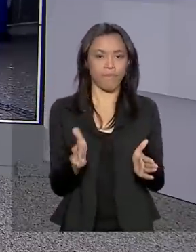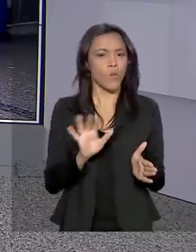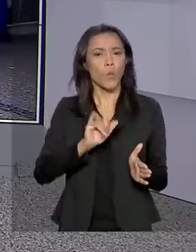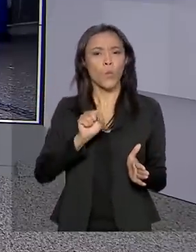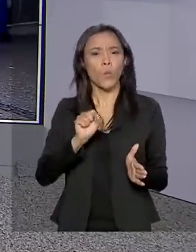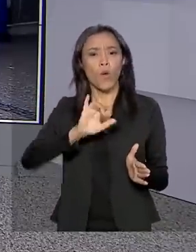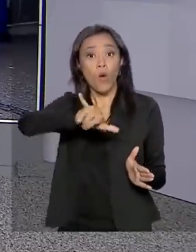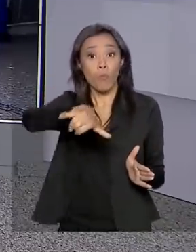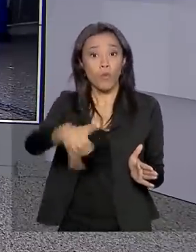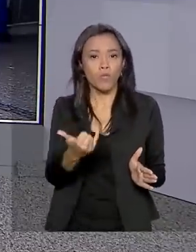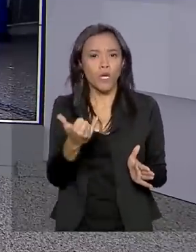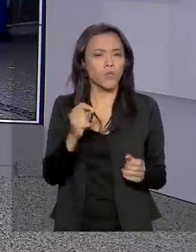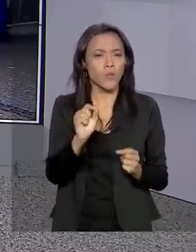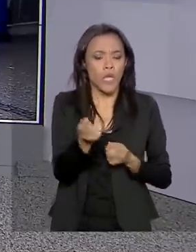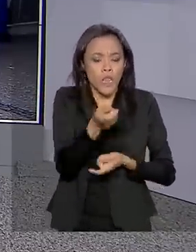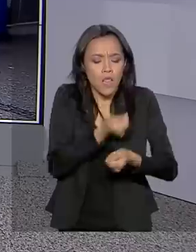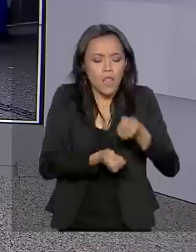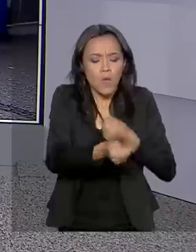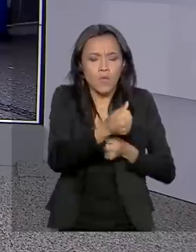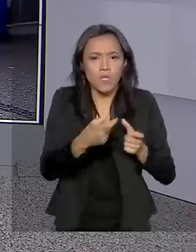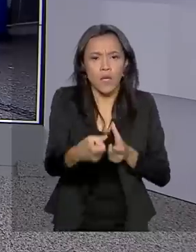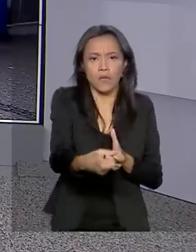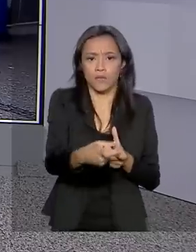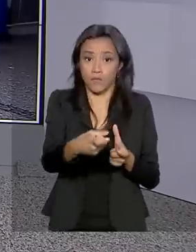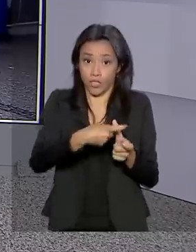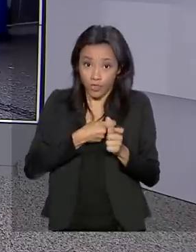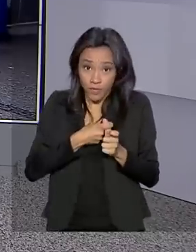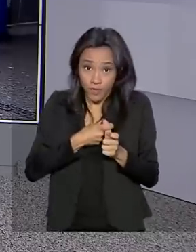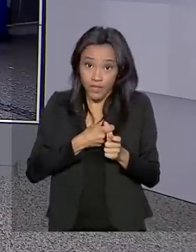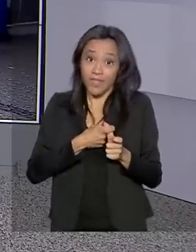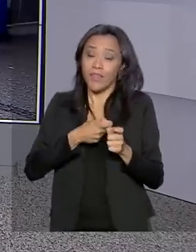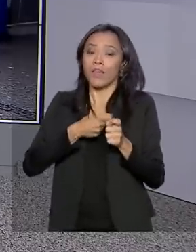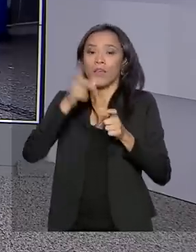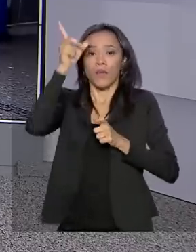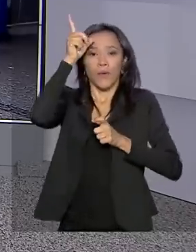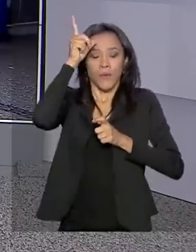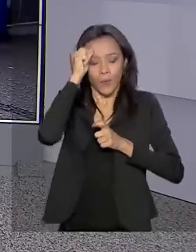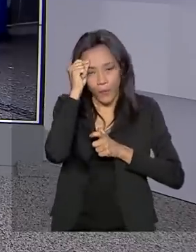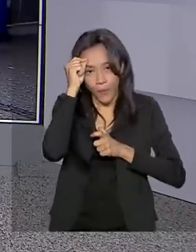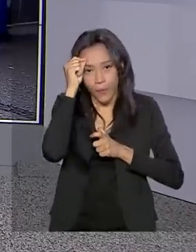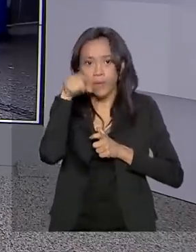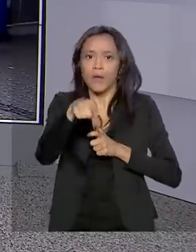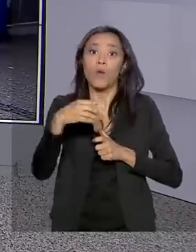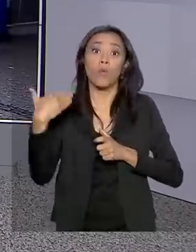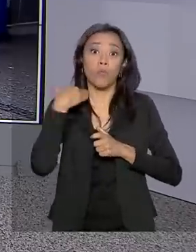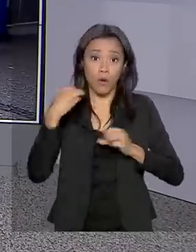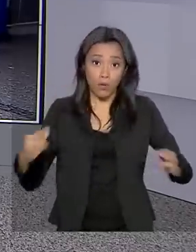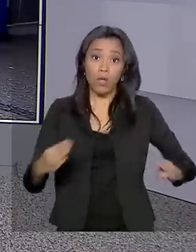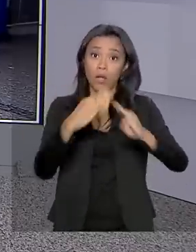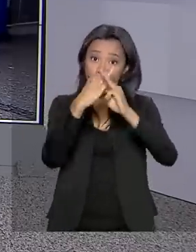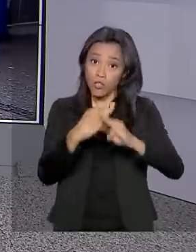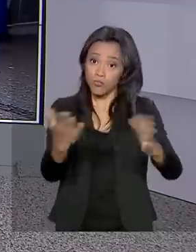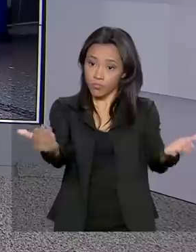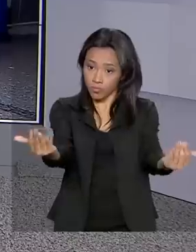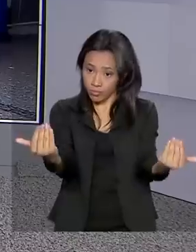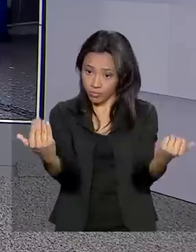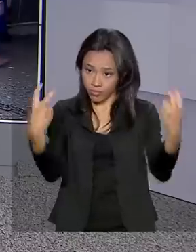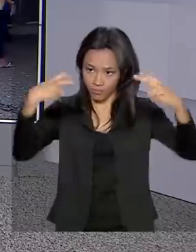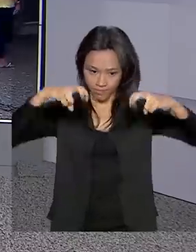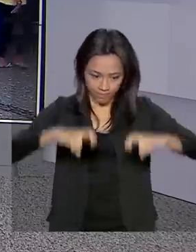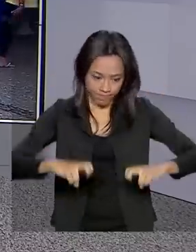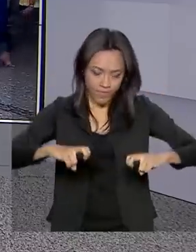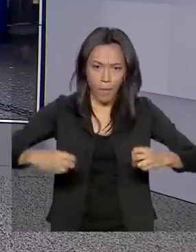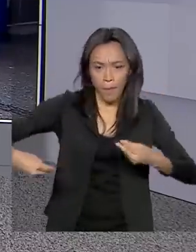Oportunidade para renegociar dívidas e fechar o ano no azul. A Caixa promove a semana de conciliação para clientes